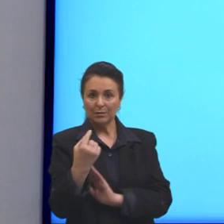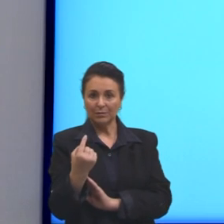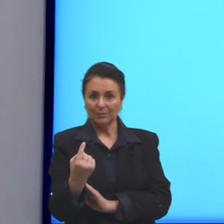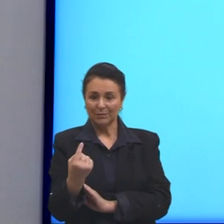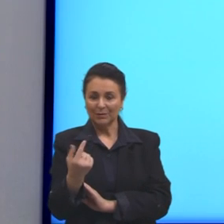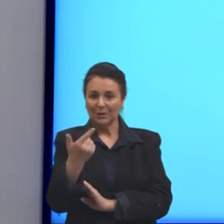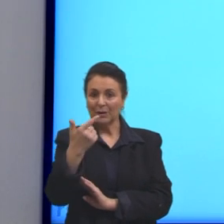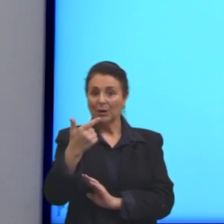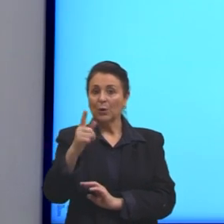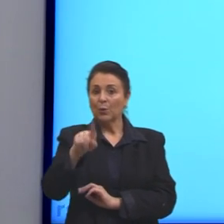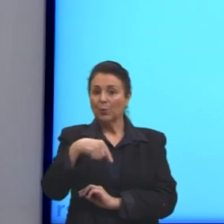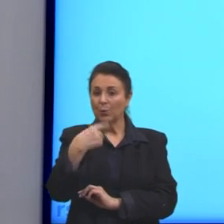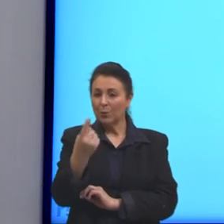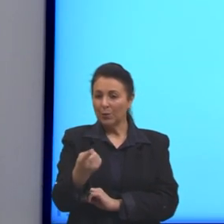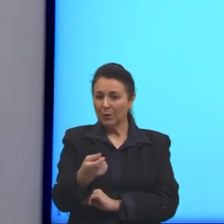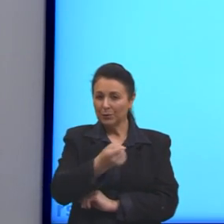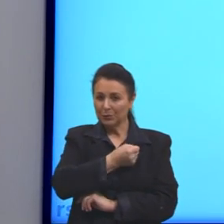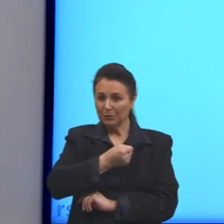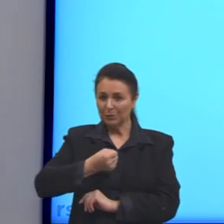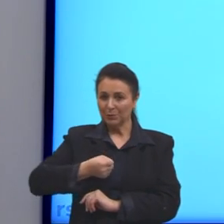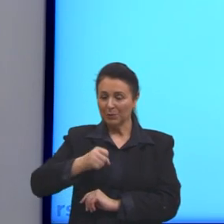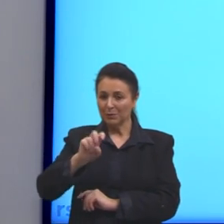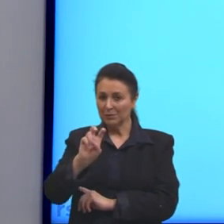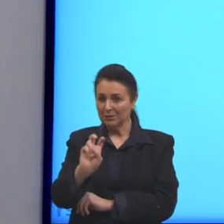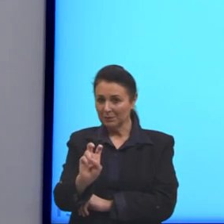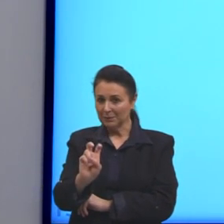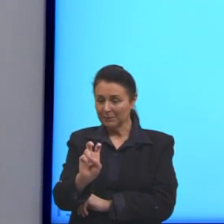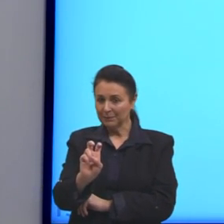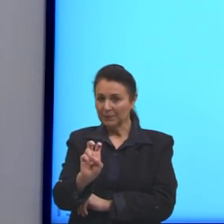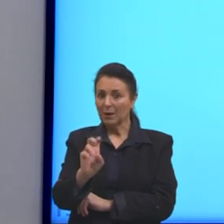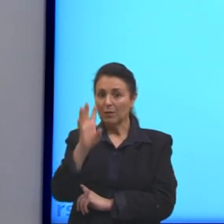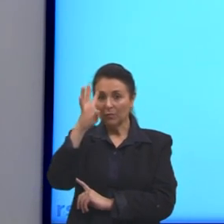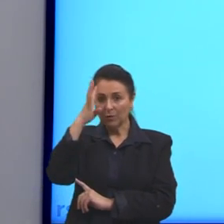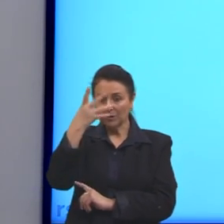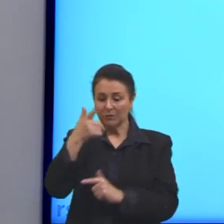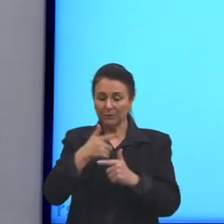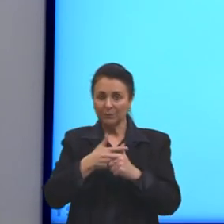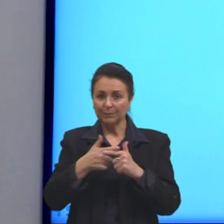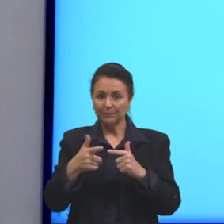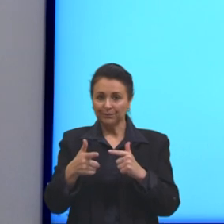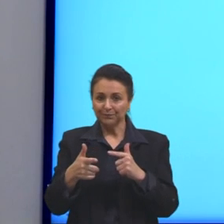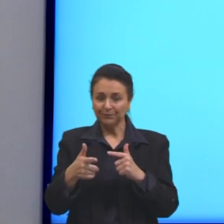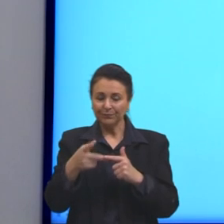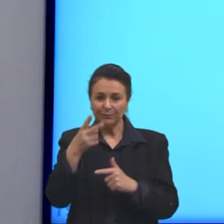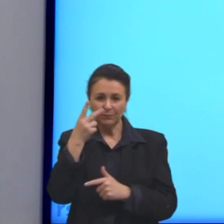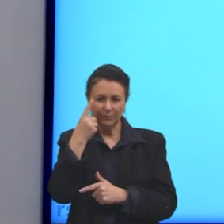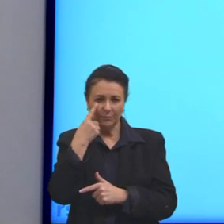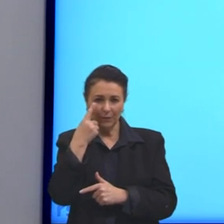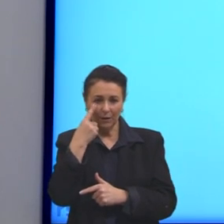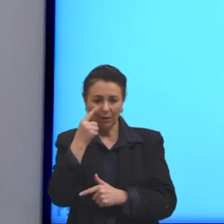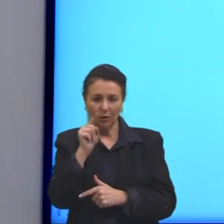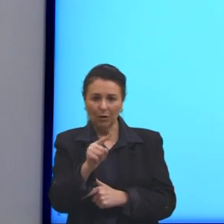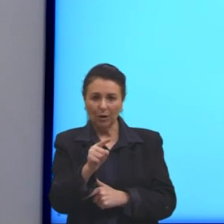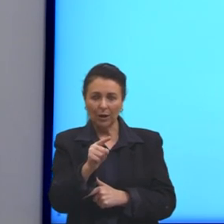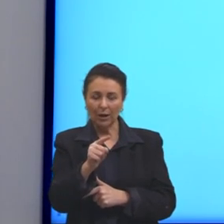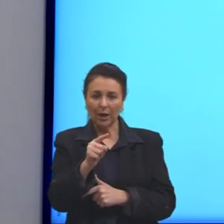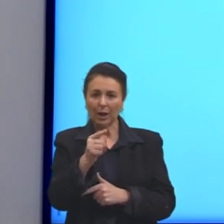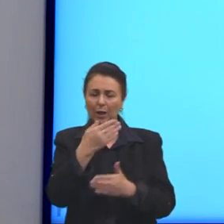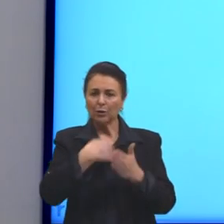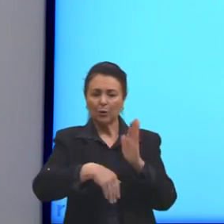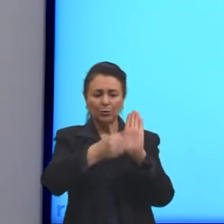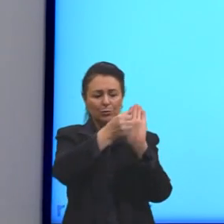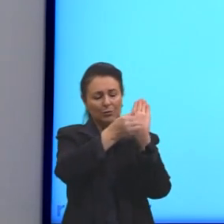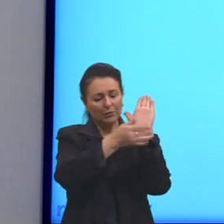Próximo número primo, então, o 5. Vou resolver a divisão. E observem agora que todos os fatores